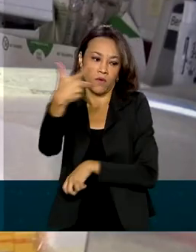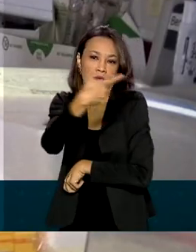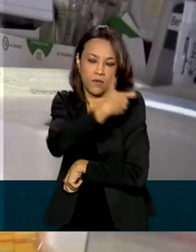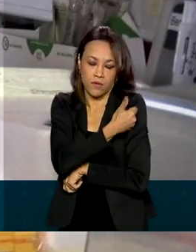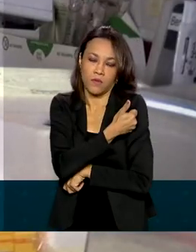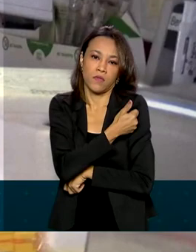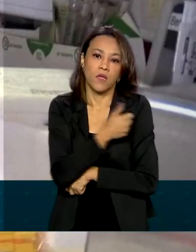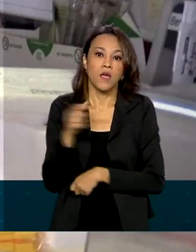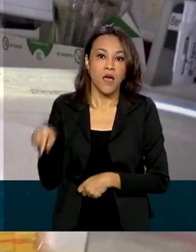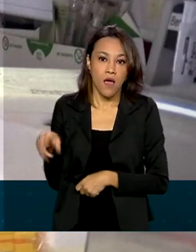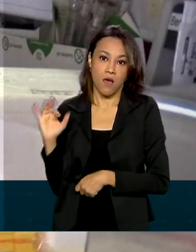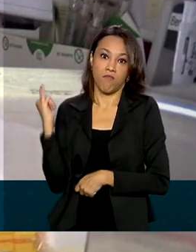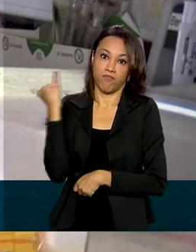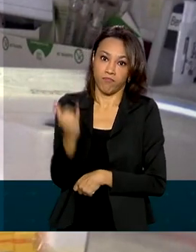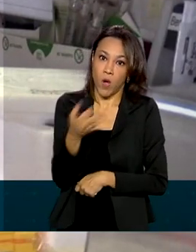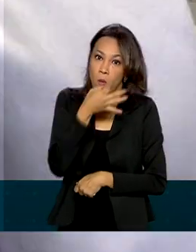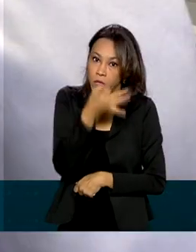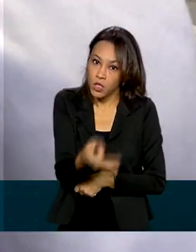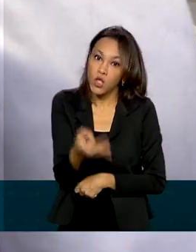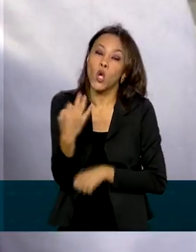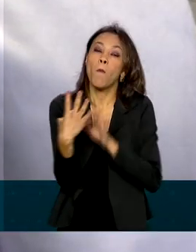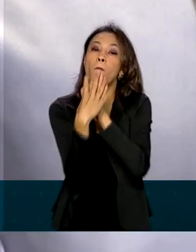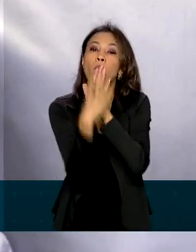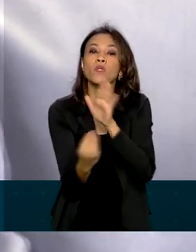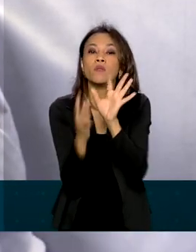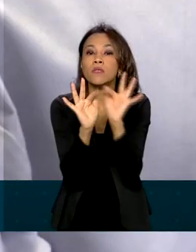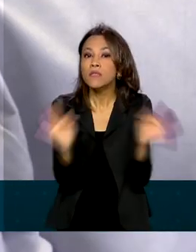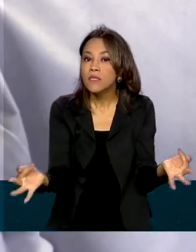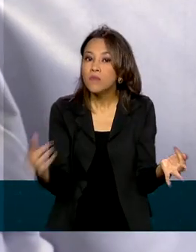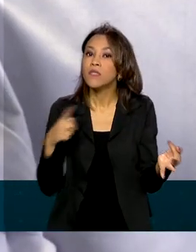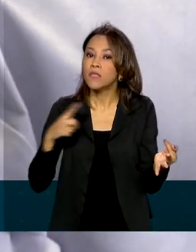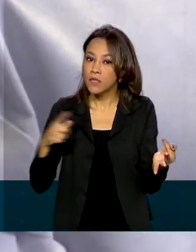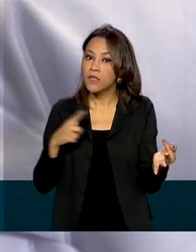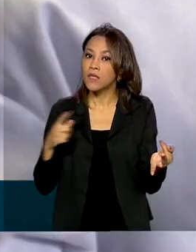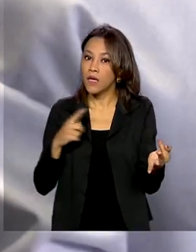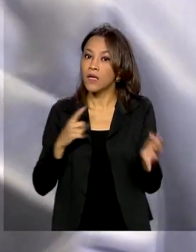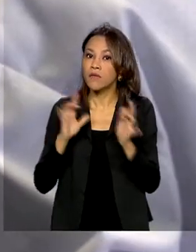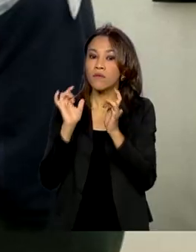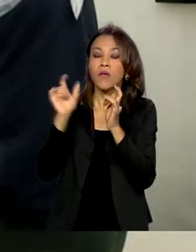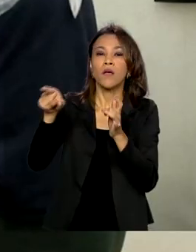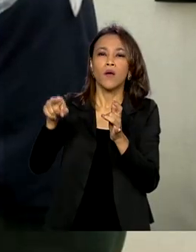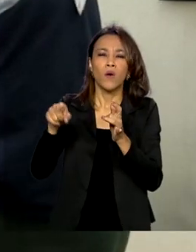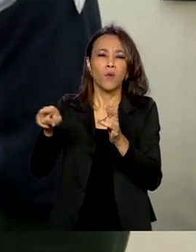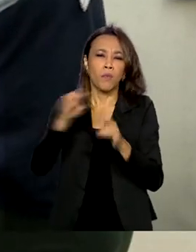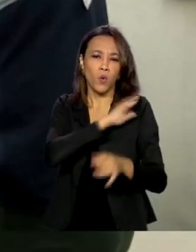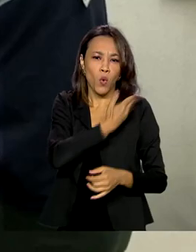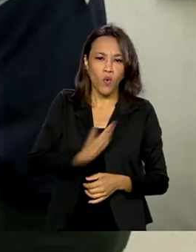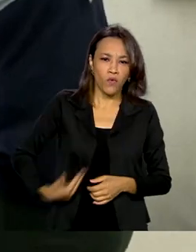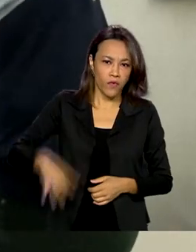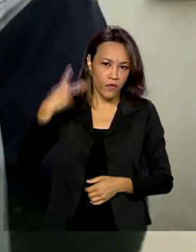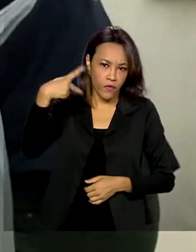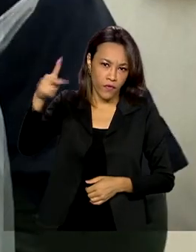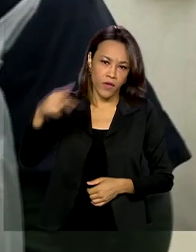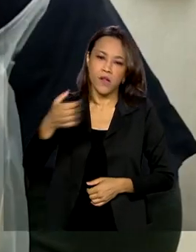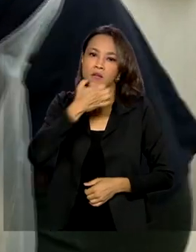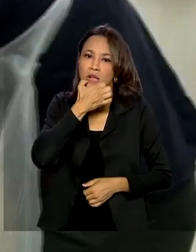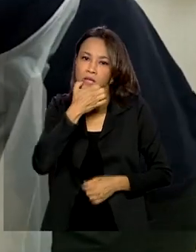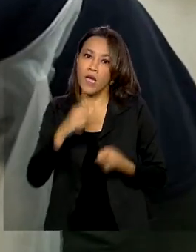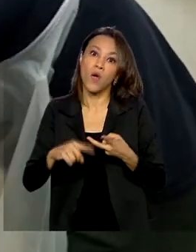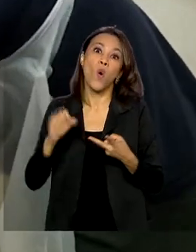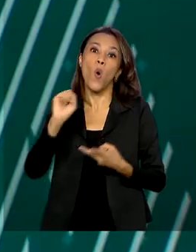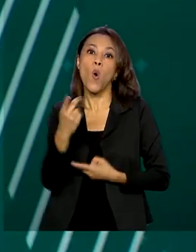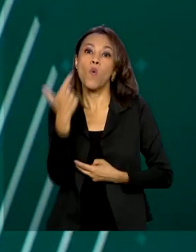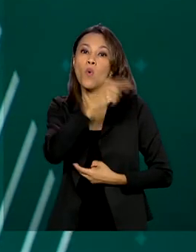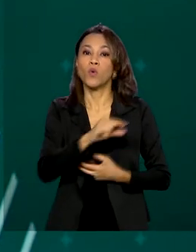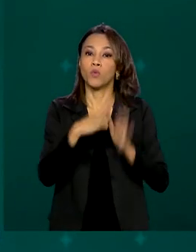sugestão de que seja usado o modelo simples disponibilizado pelo governo do Reino Unido ou outro modelo desenvolvido pela empresa em questão.